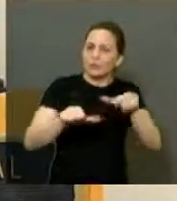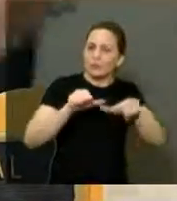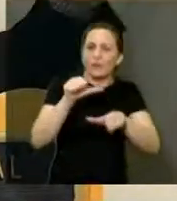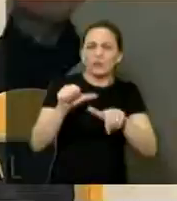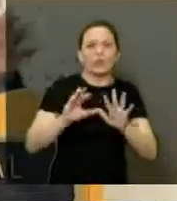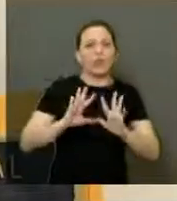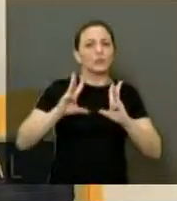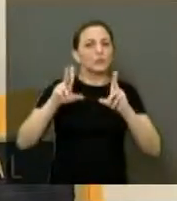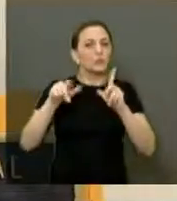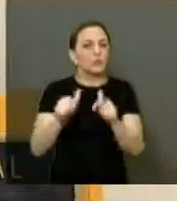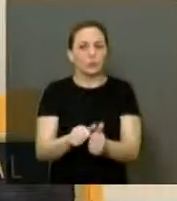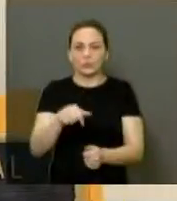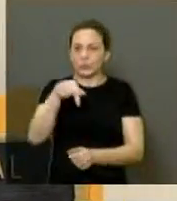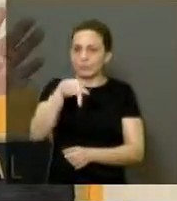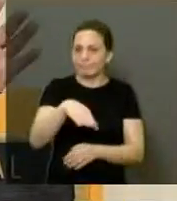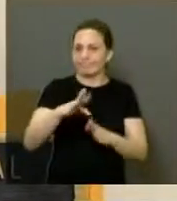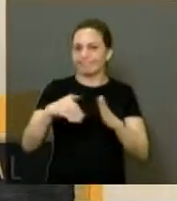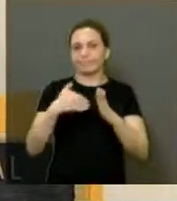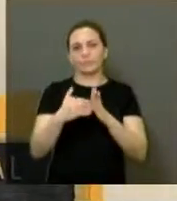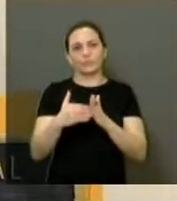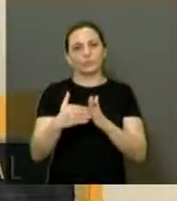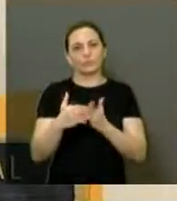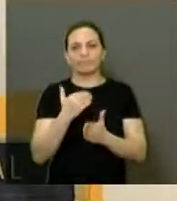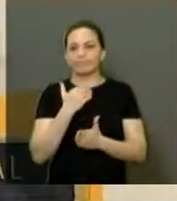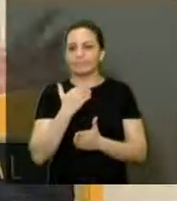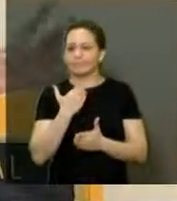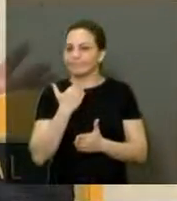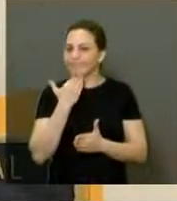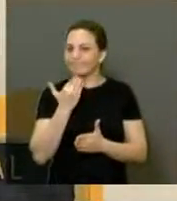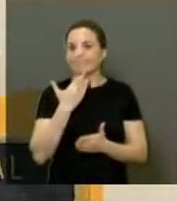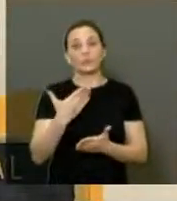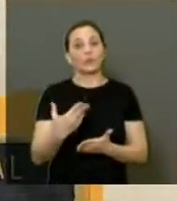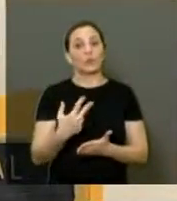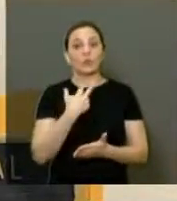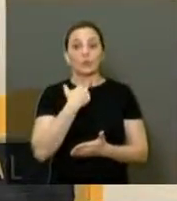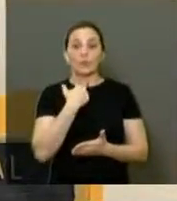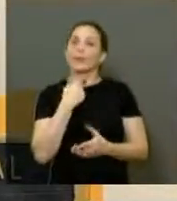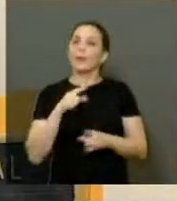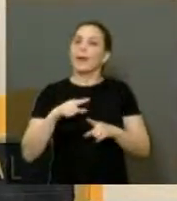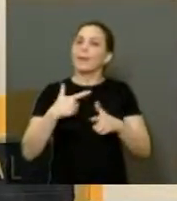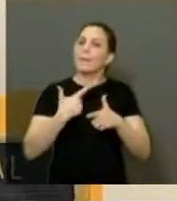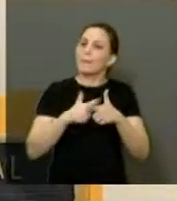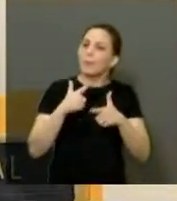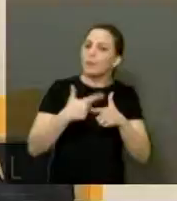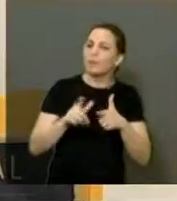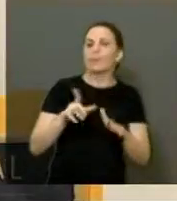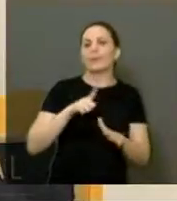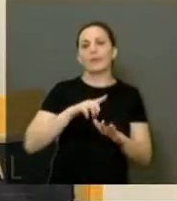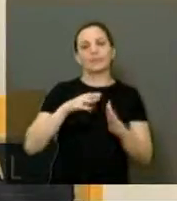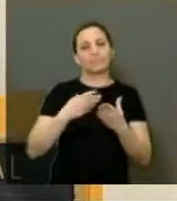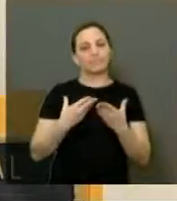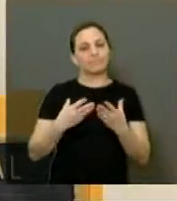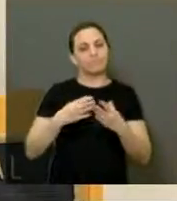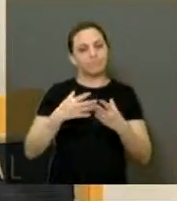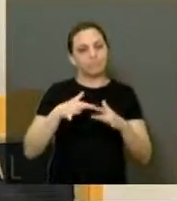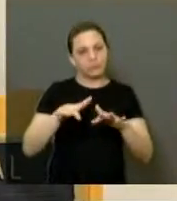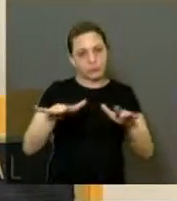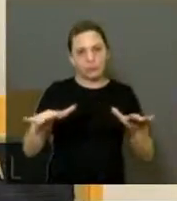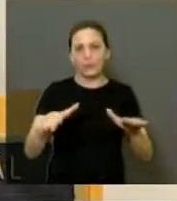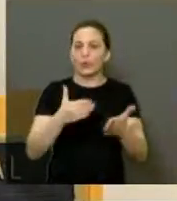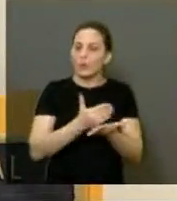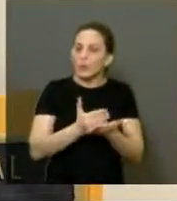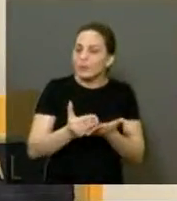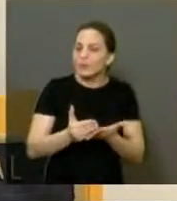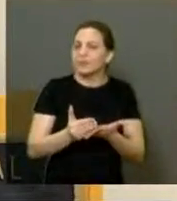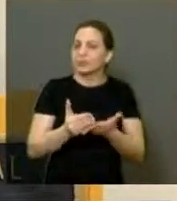tudo no bairro. Claro que não. O bairro tem muito problema, mas vai melhorar sim. Com certeza é um começo